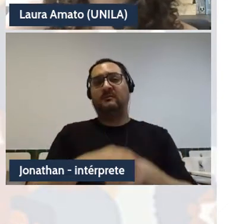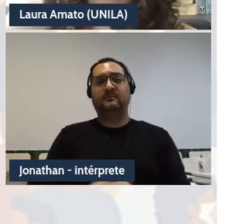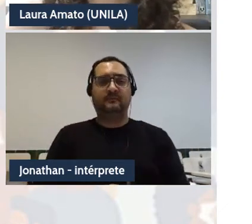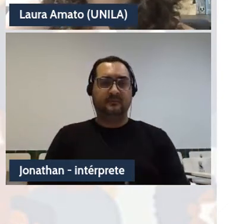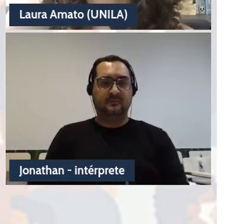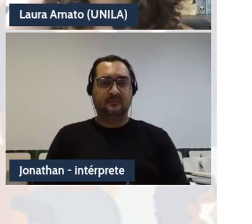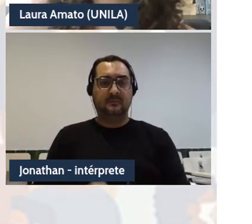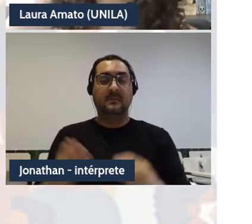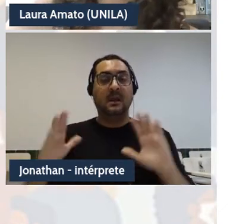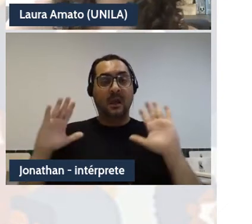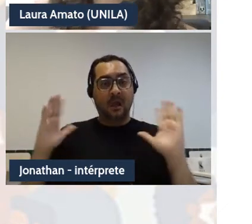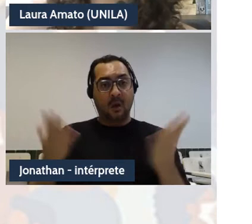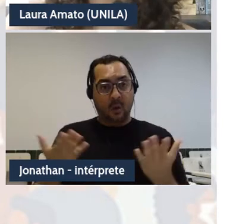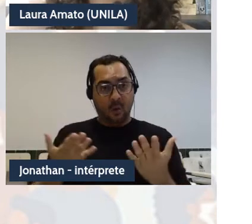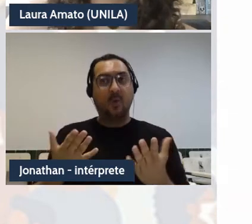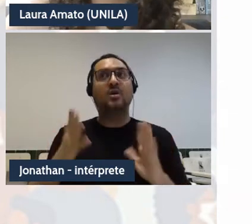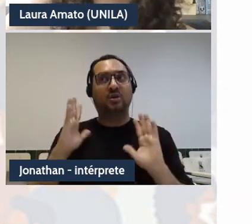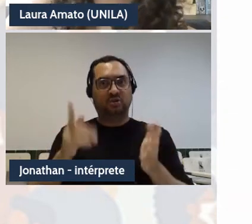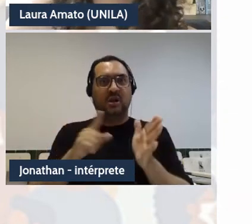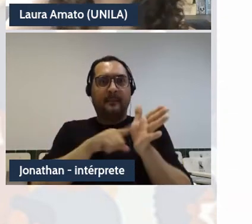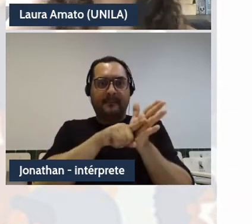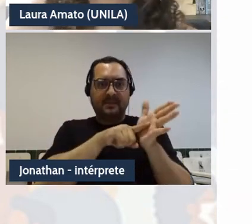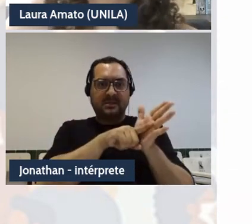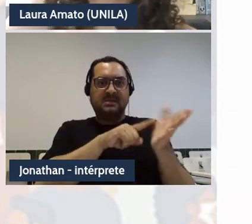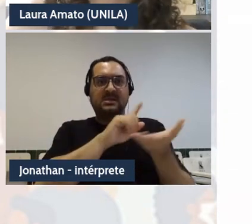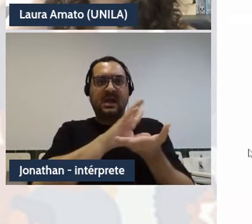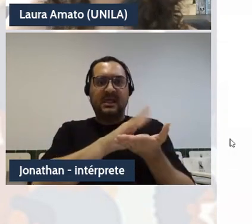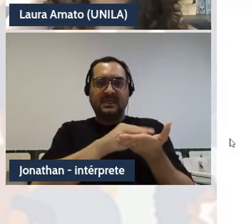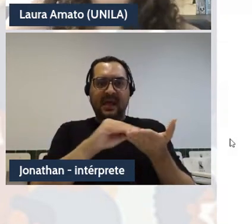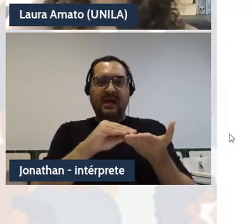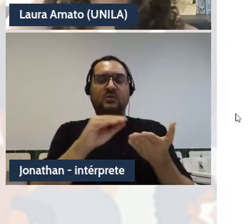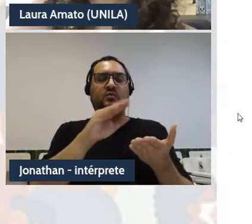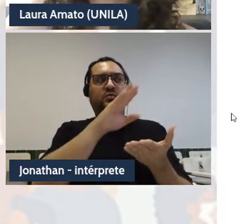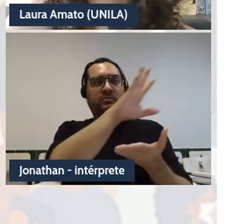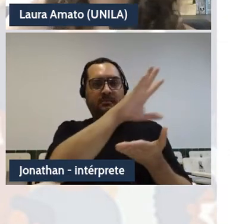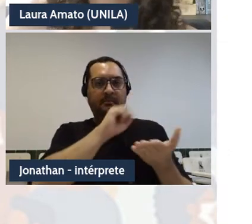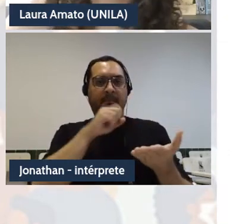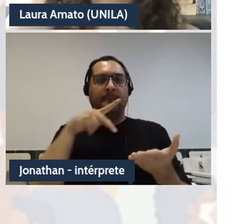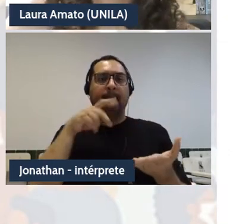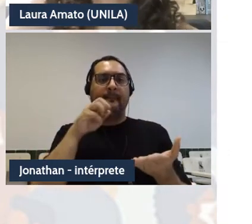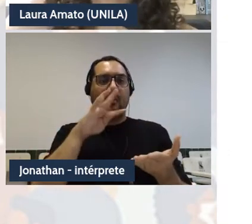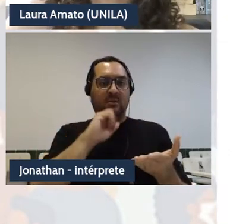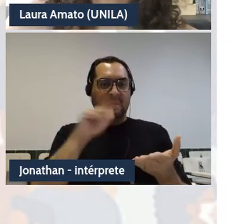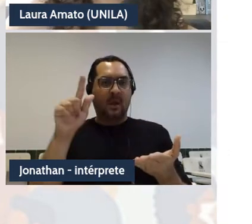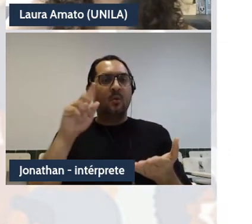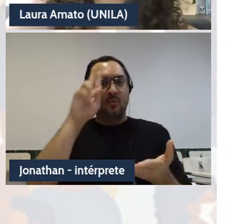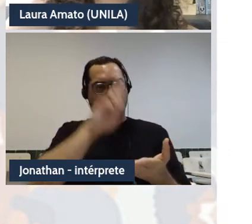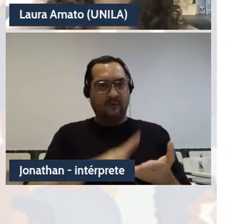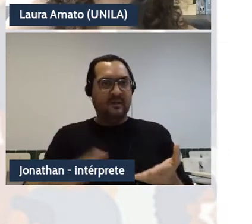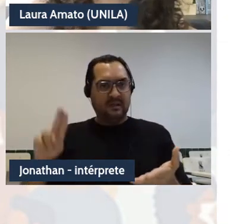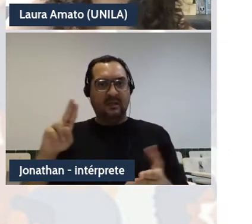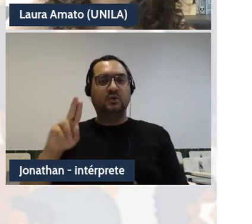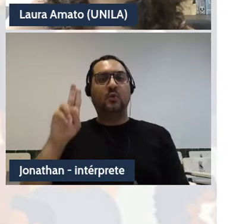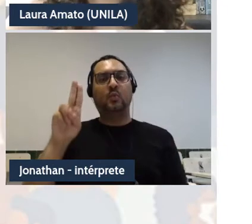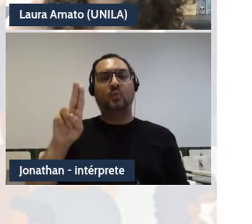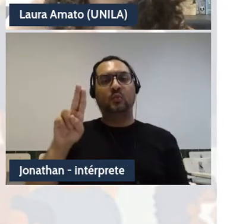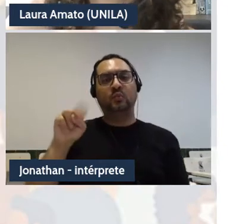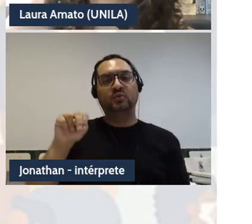Atualmente, com dados do portal de dados institucionais, a UNILA tem 2